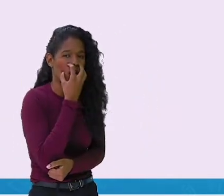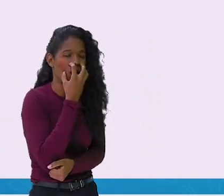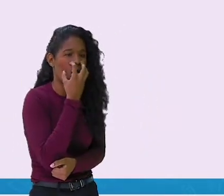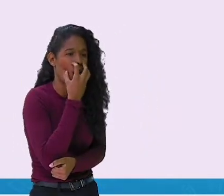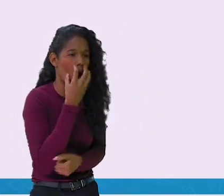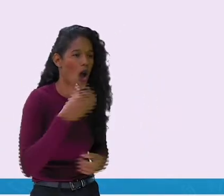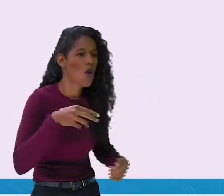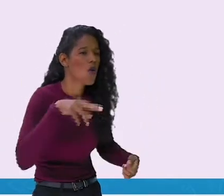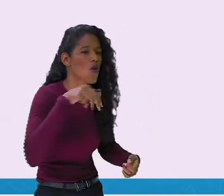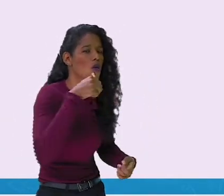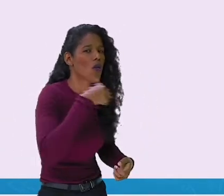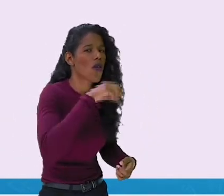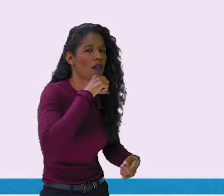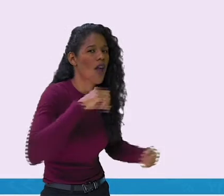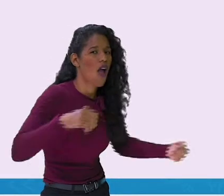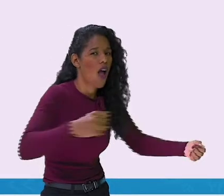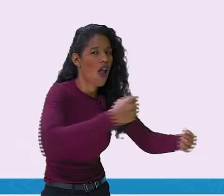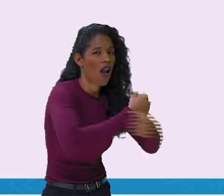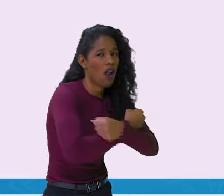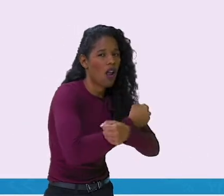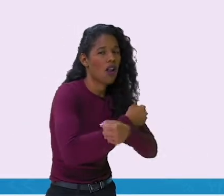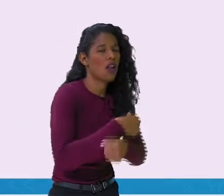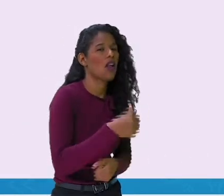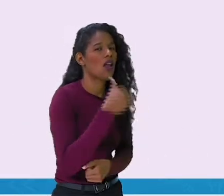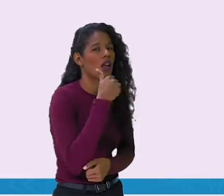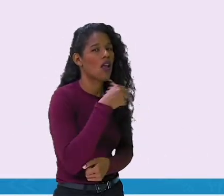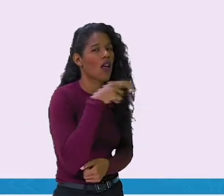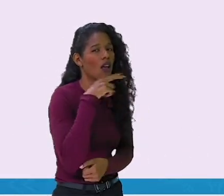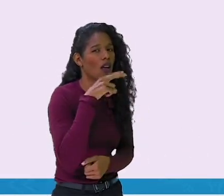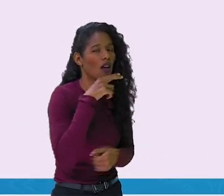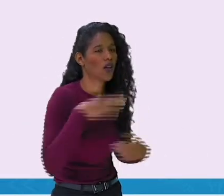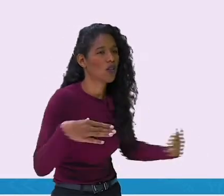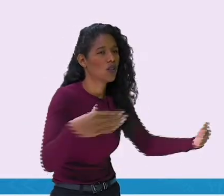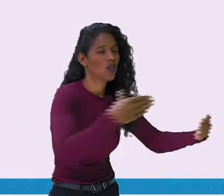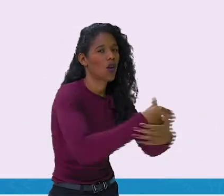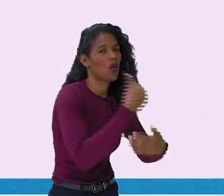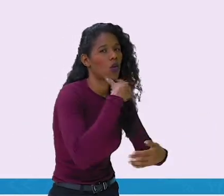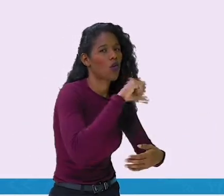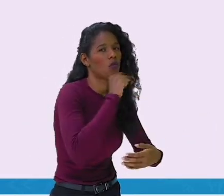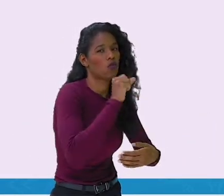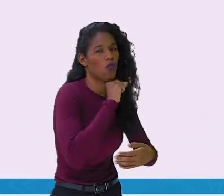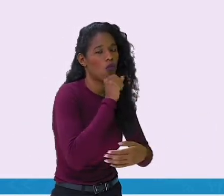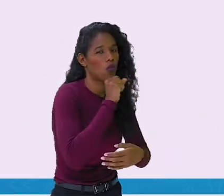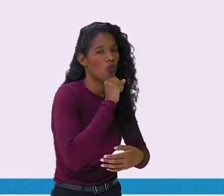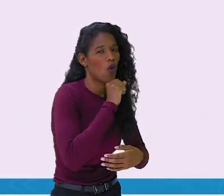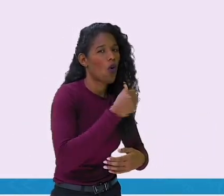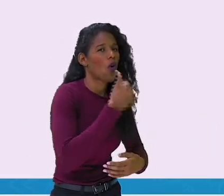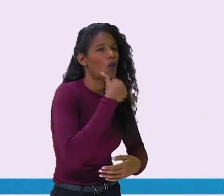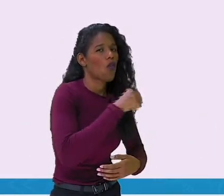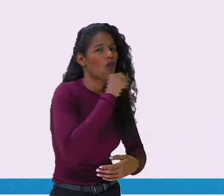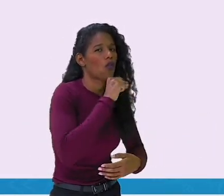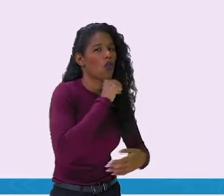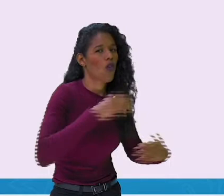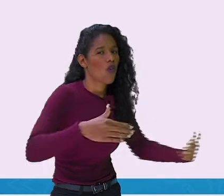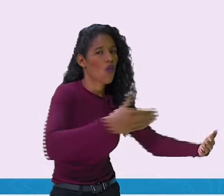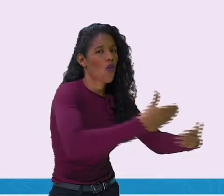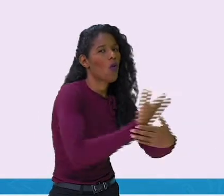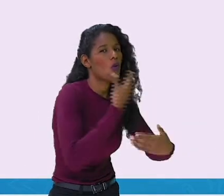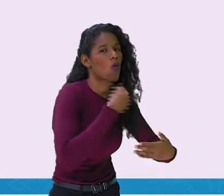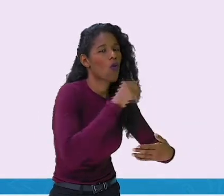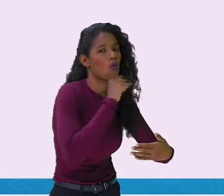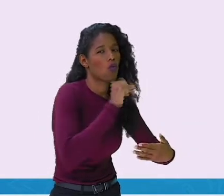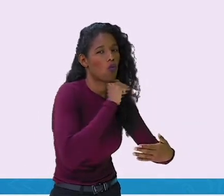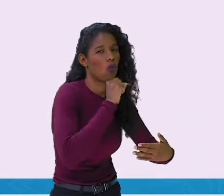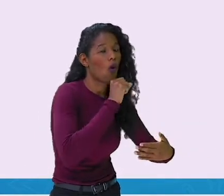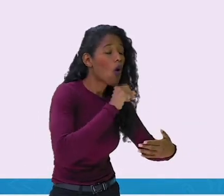neta. A neta na avó. A avó no vovô e o vovô no rabanete. Vocês acham que